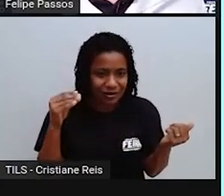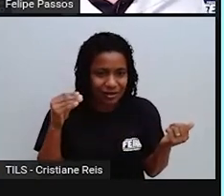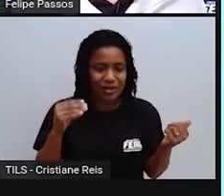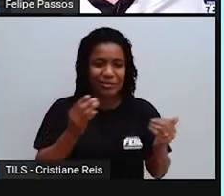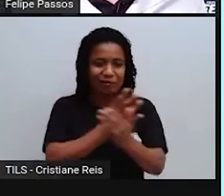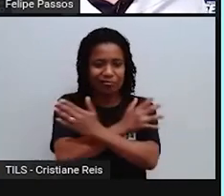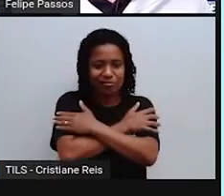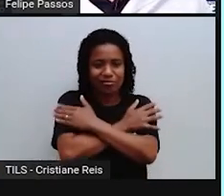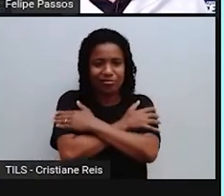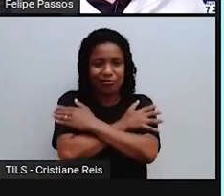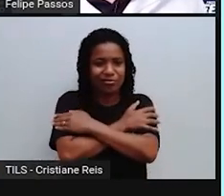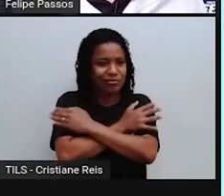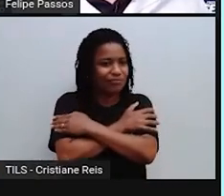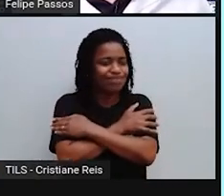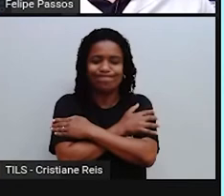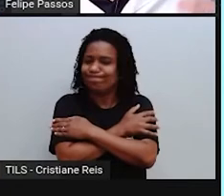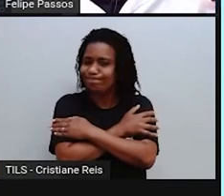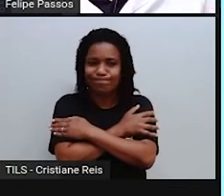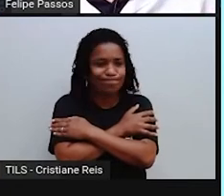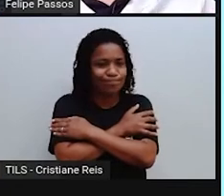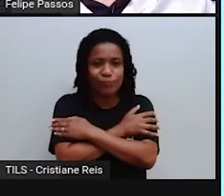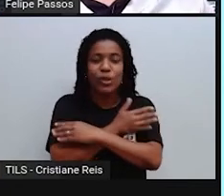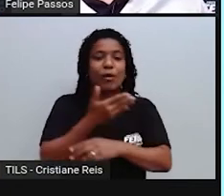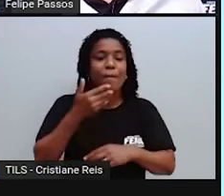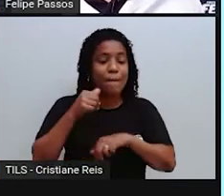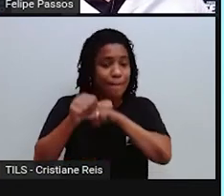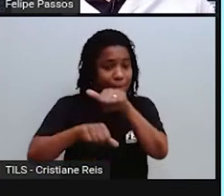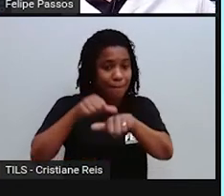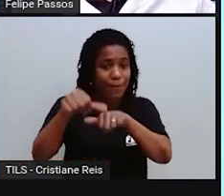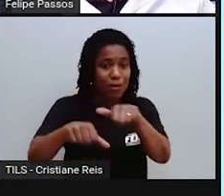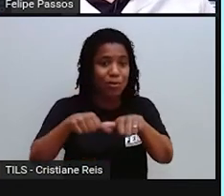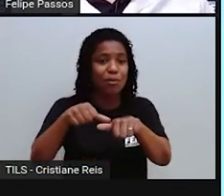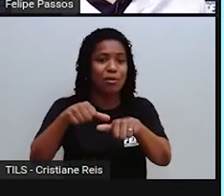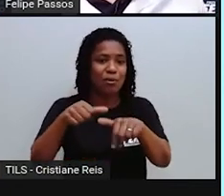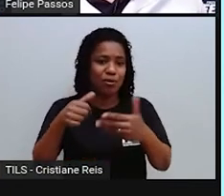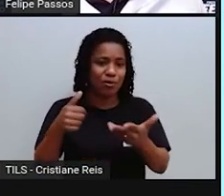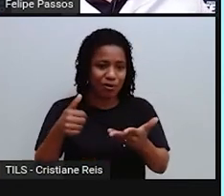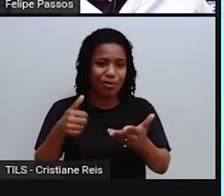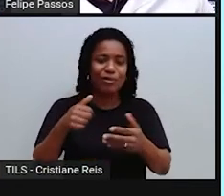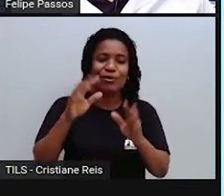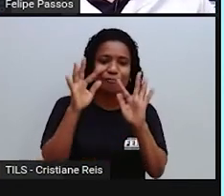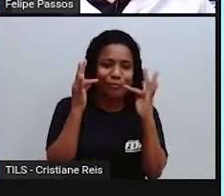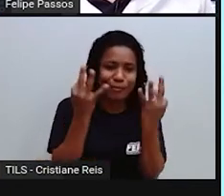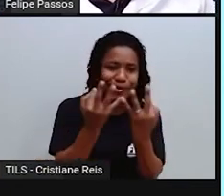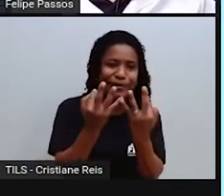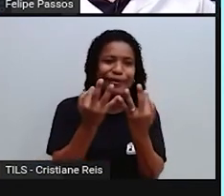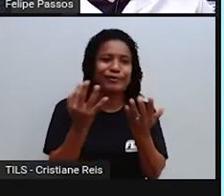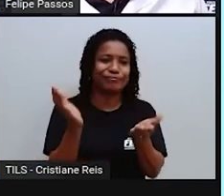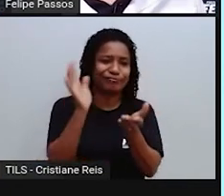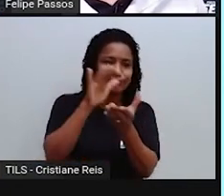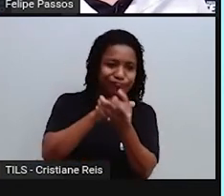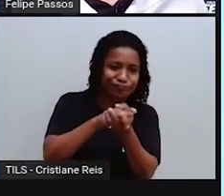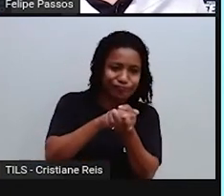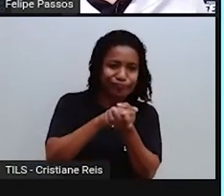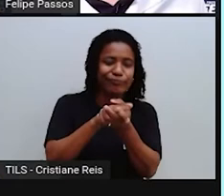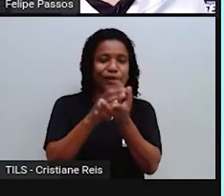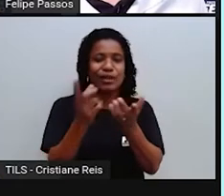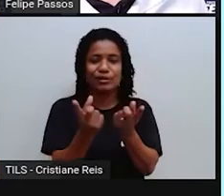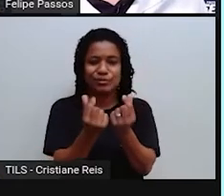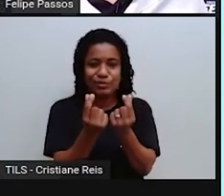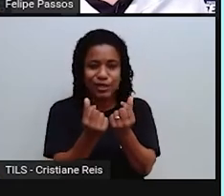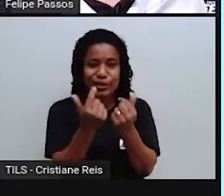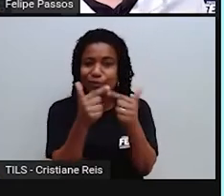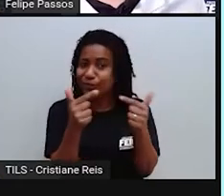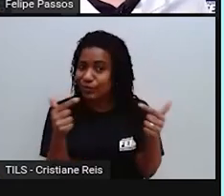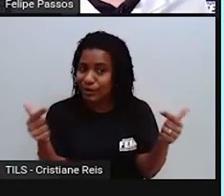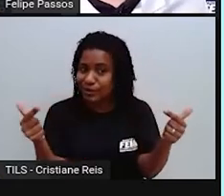desempregado. Porque se ele fica desempregado, ele vai constituir uma família sem renda. Ele vai ter que se virar sem renda.